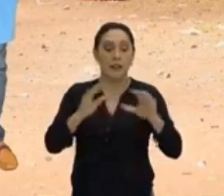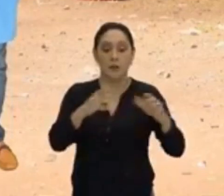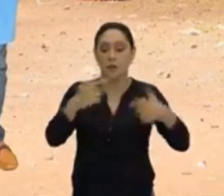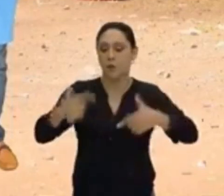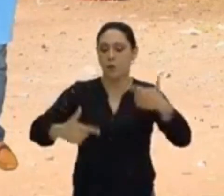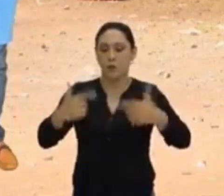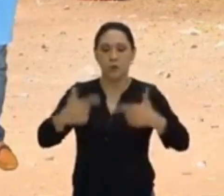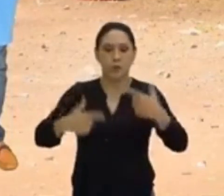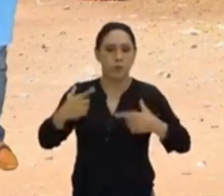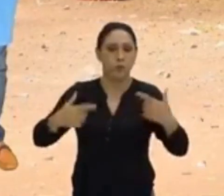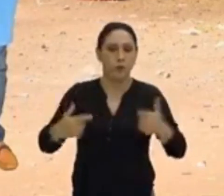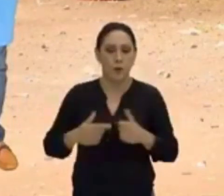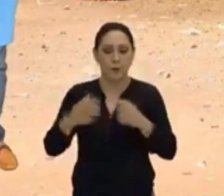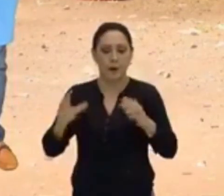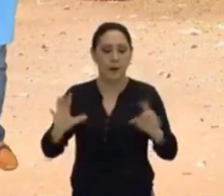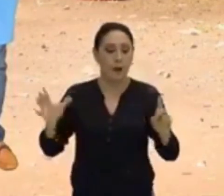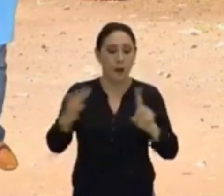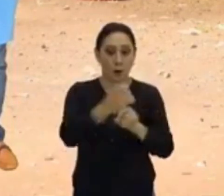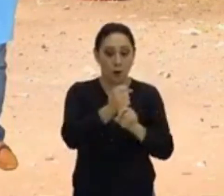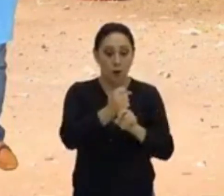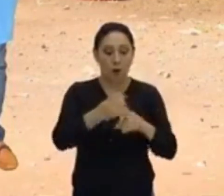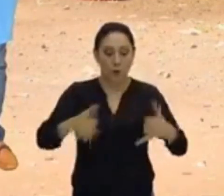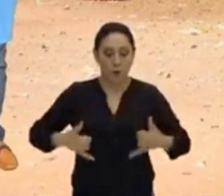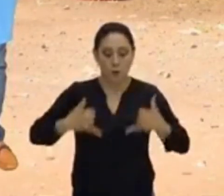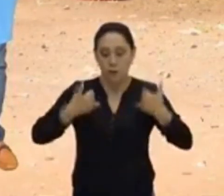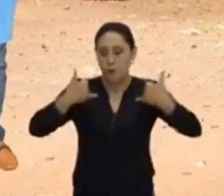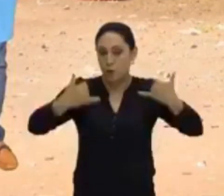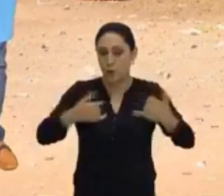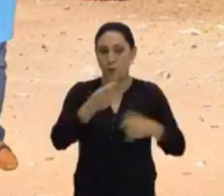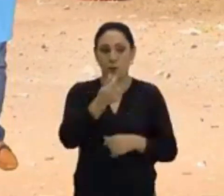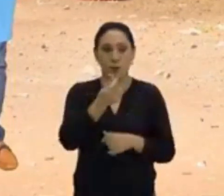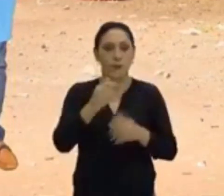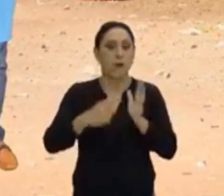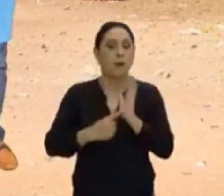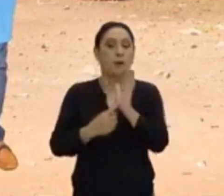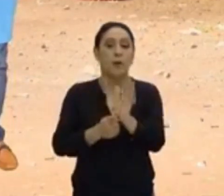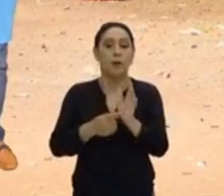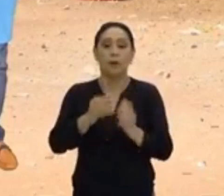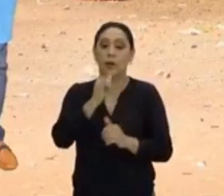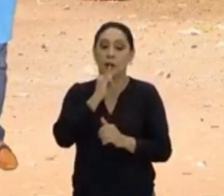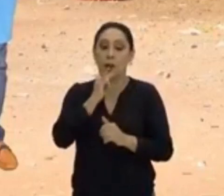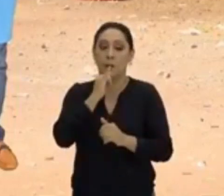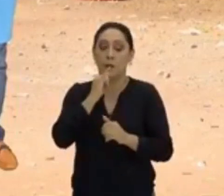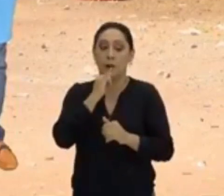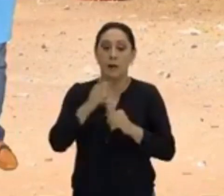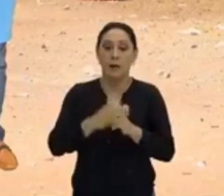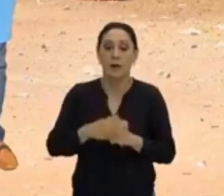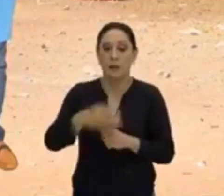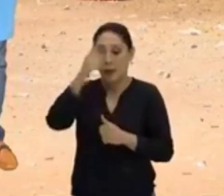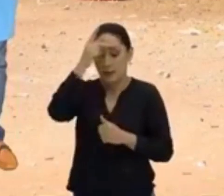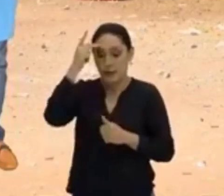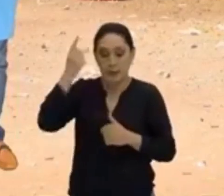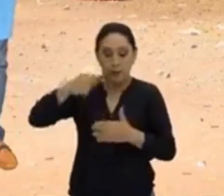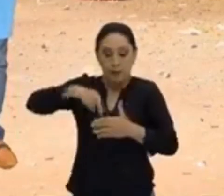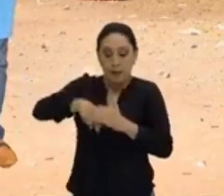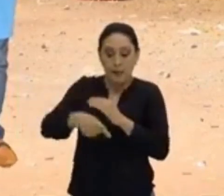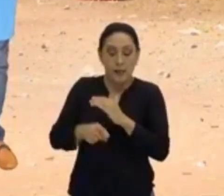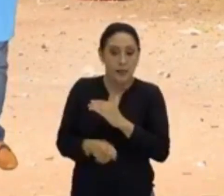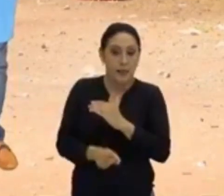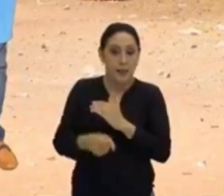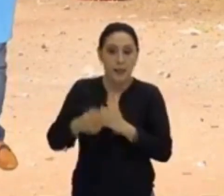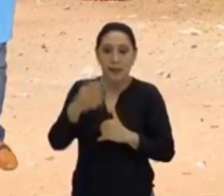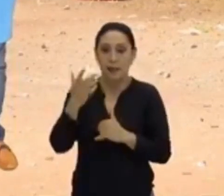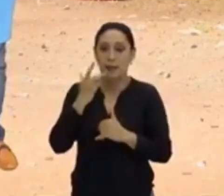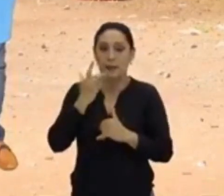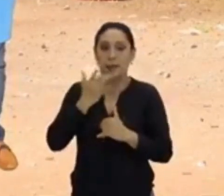conflito para se apropriar de uma determinada riqueza. posso te citar, por exemplo, garimpeiros e indígenas. Assim como nós